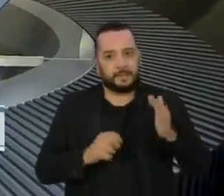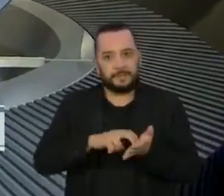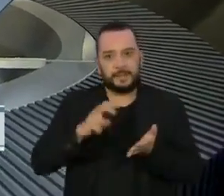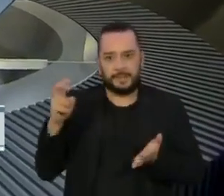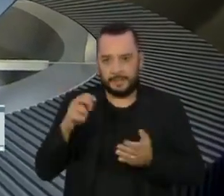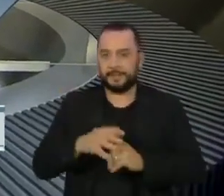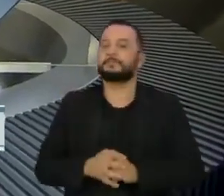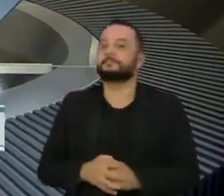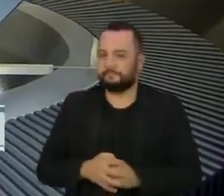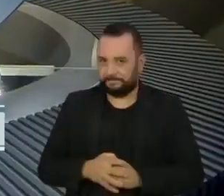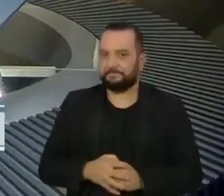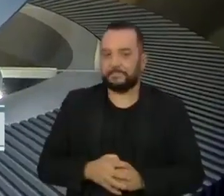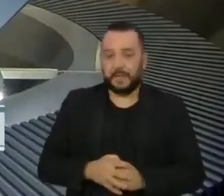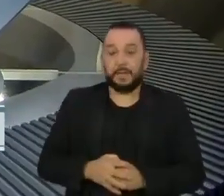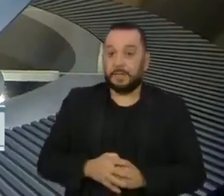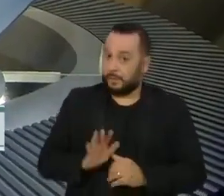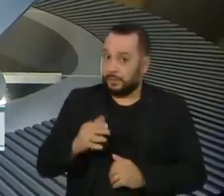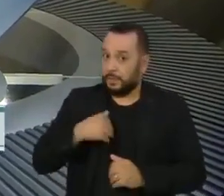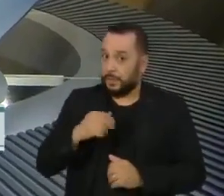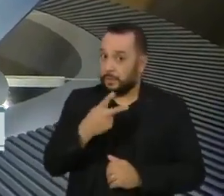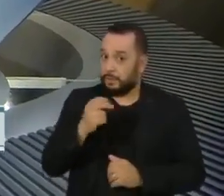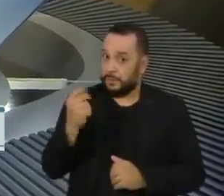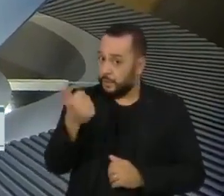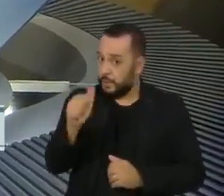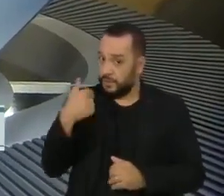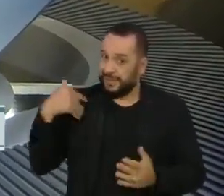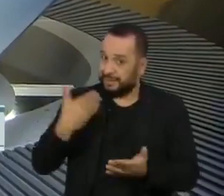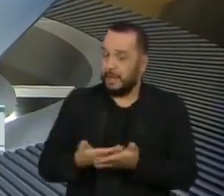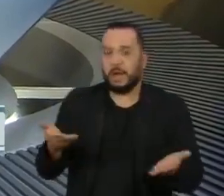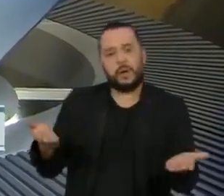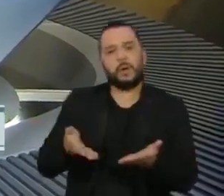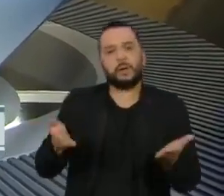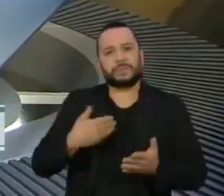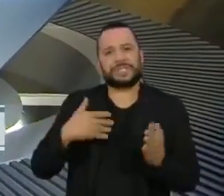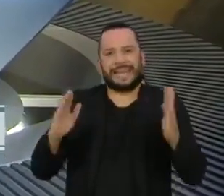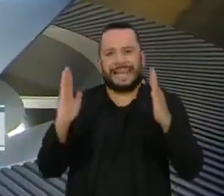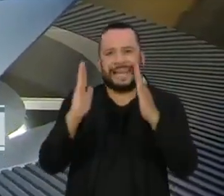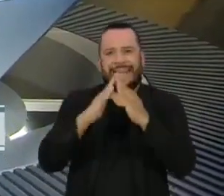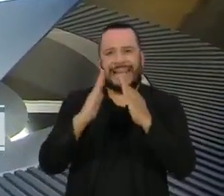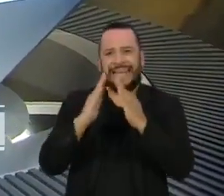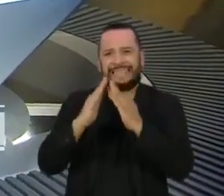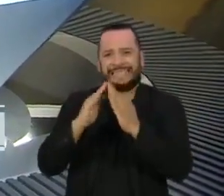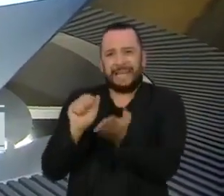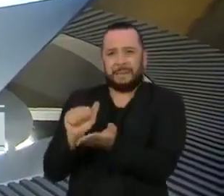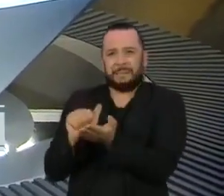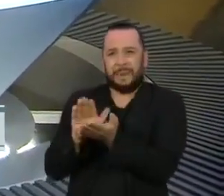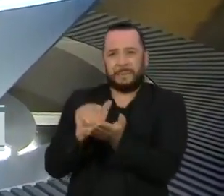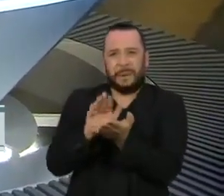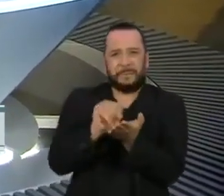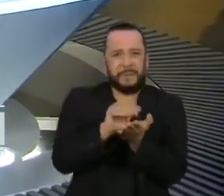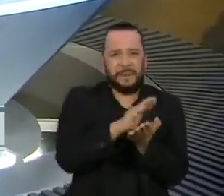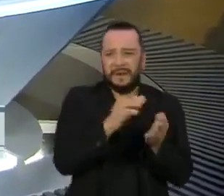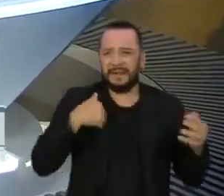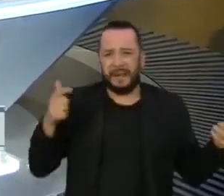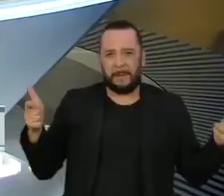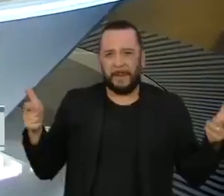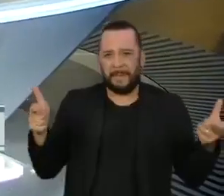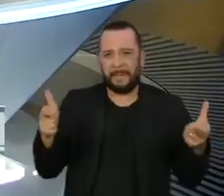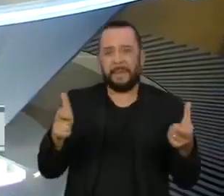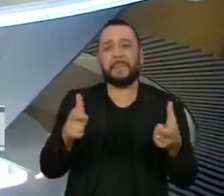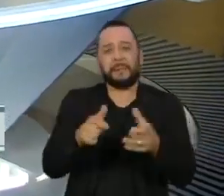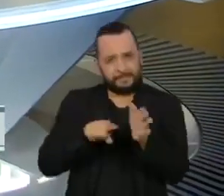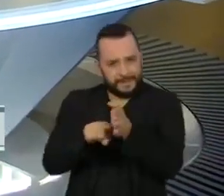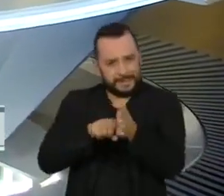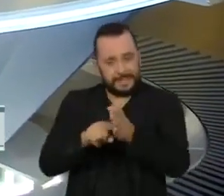Desde 2011, déficit habitacional na região metropolitana de São Paulo cresce a um ritmo de 10% ao ano. Segundo dados da Fundação